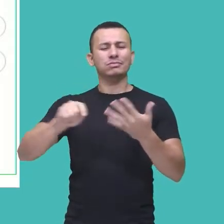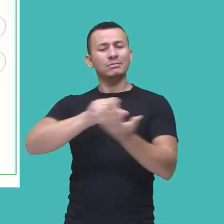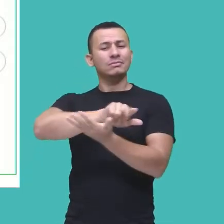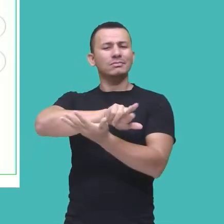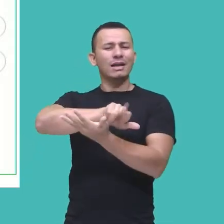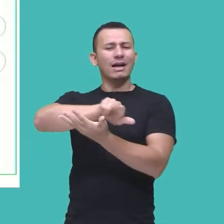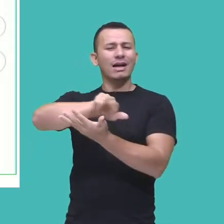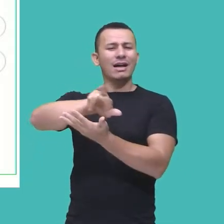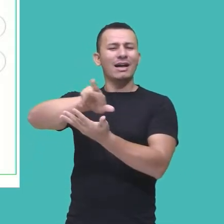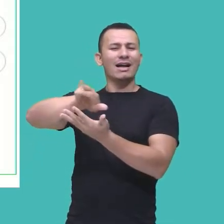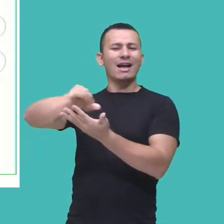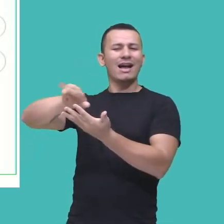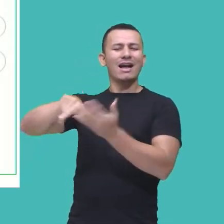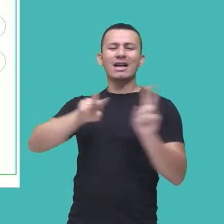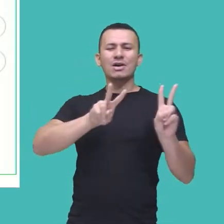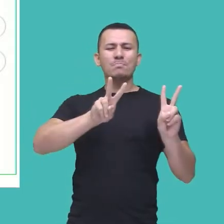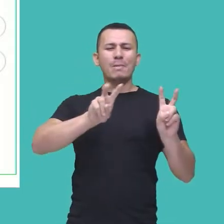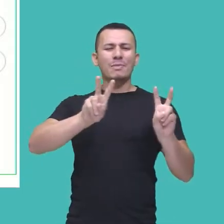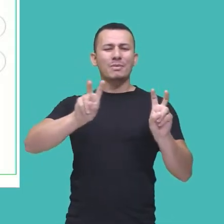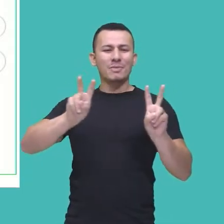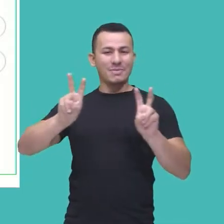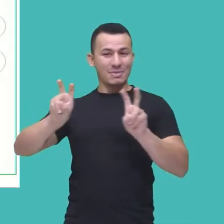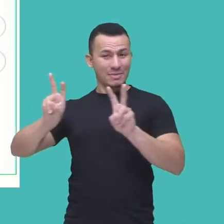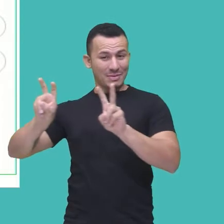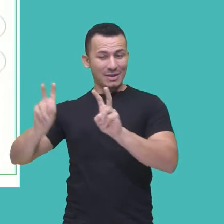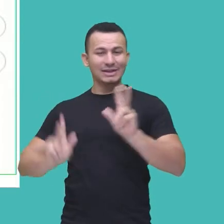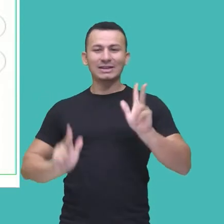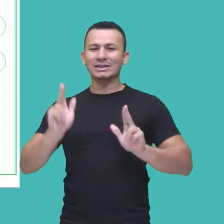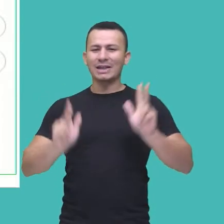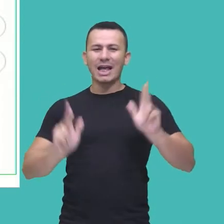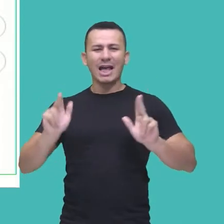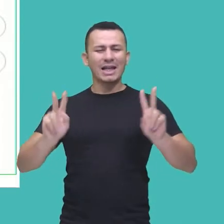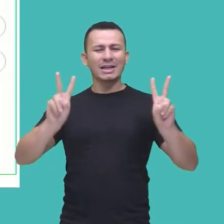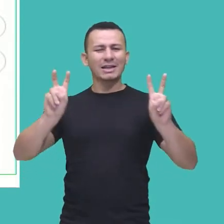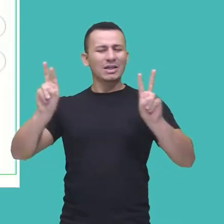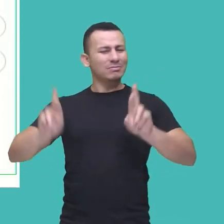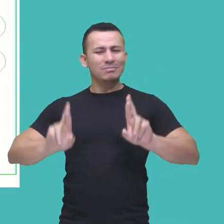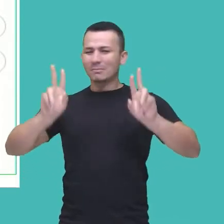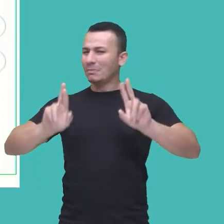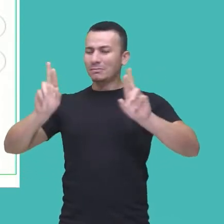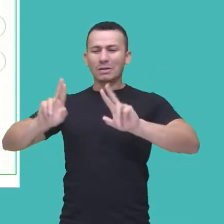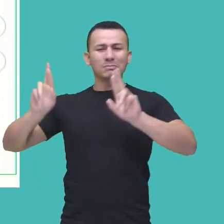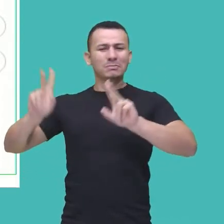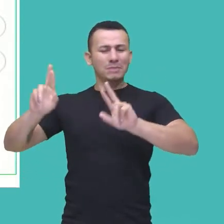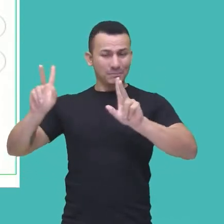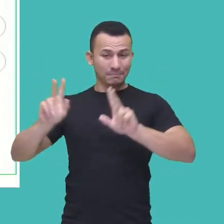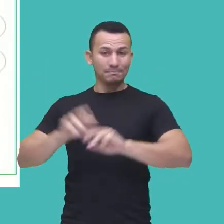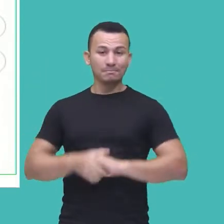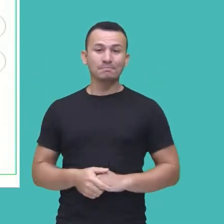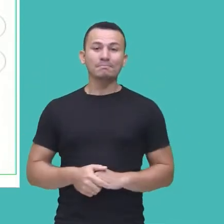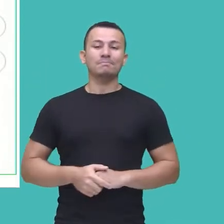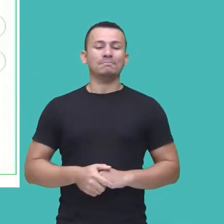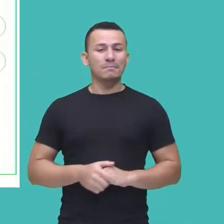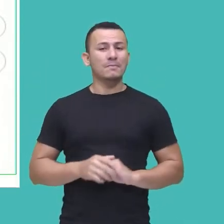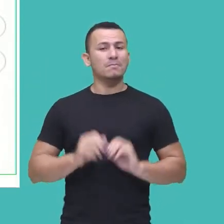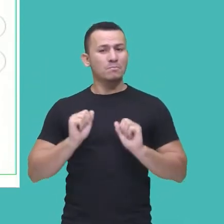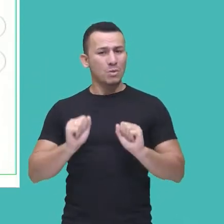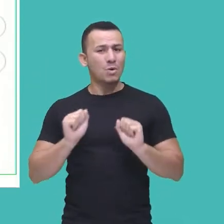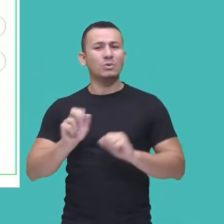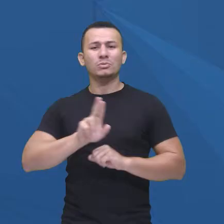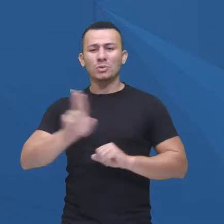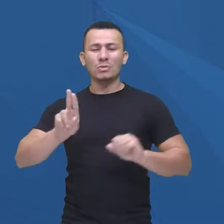de títulos, né? De séries, de tudo que você pode imaginar, talvez até tenha alguma série